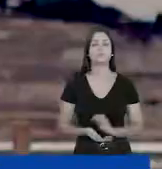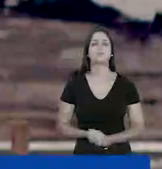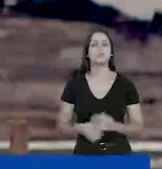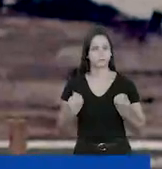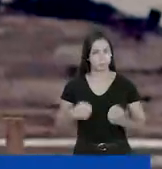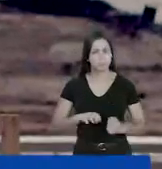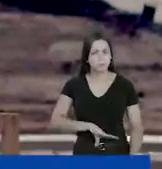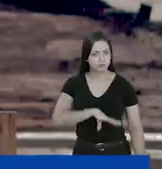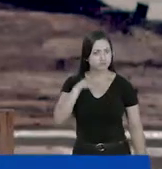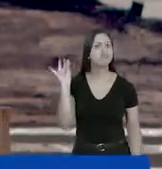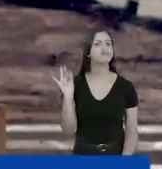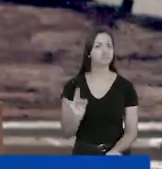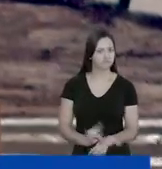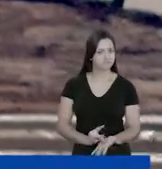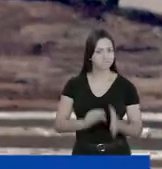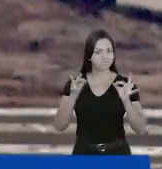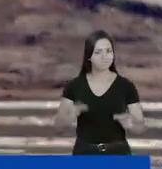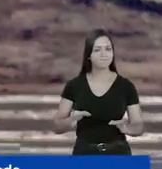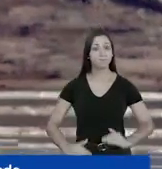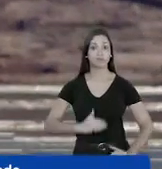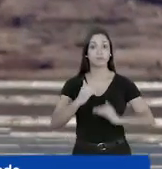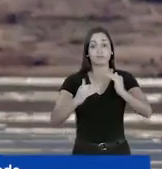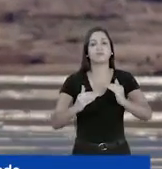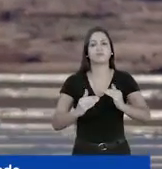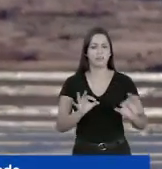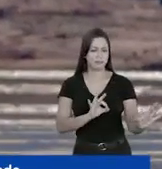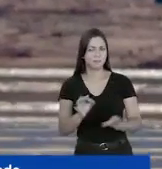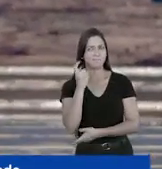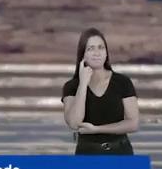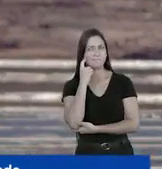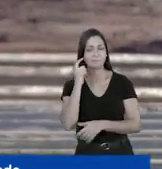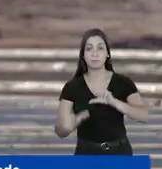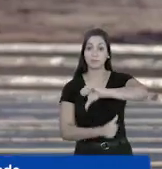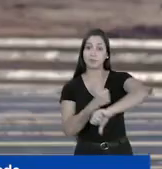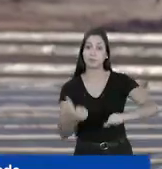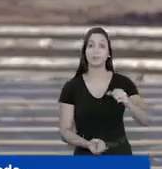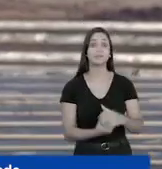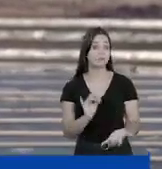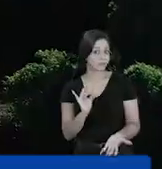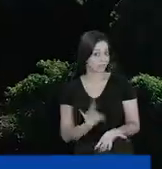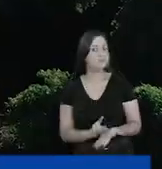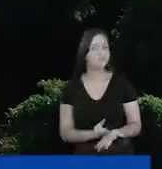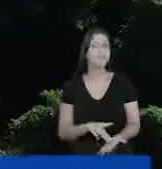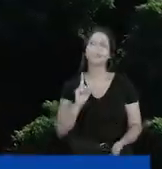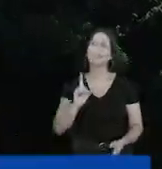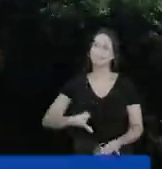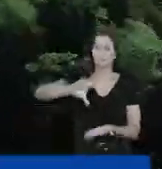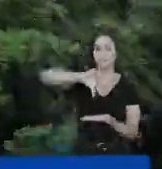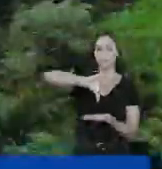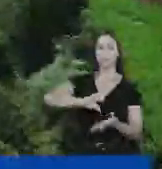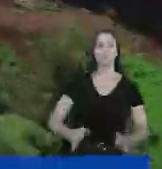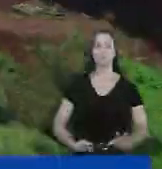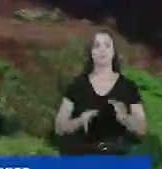preciso ousadia e competência para inovar, para tirar do papel ideias e transformar em realidade. Esse é o Polo